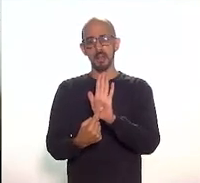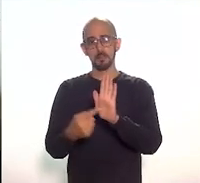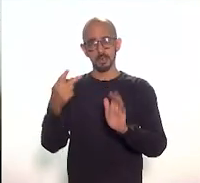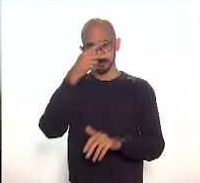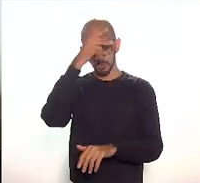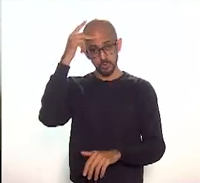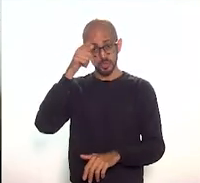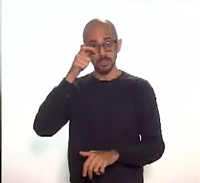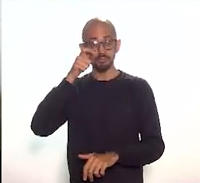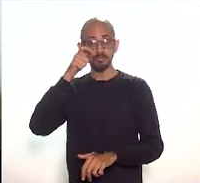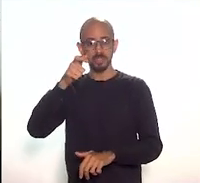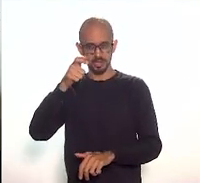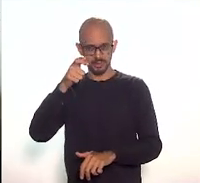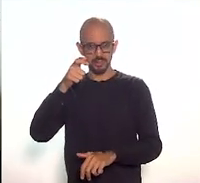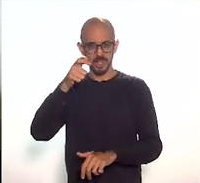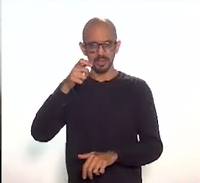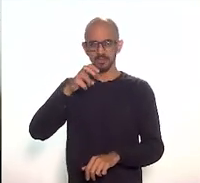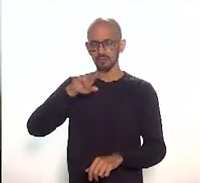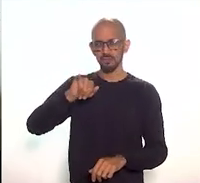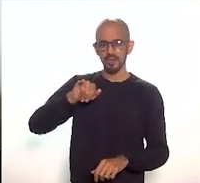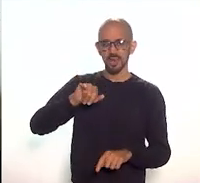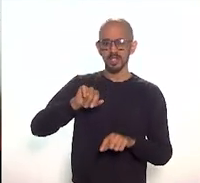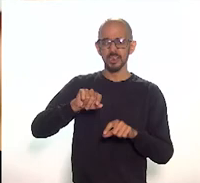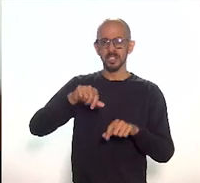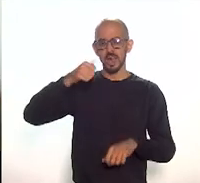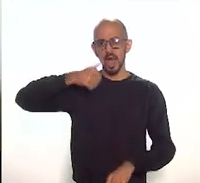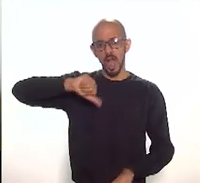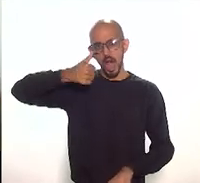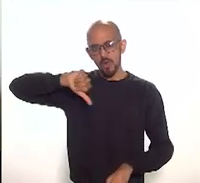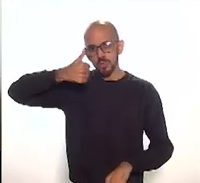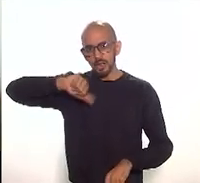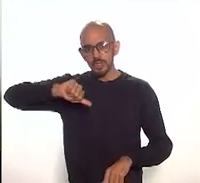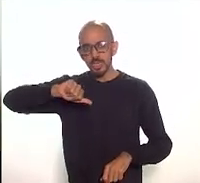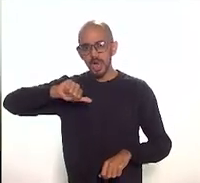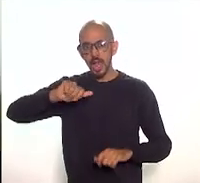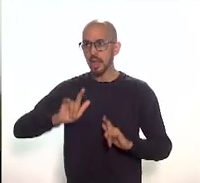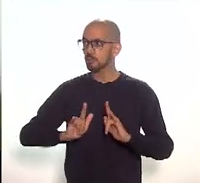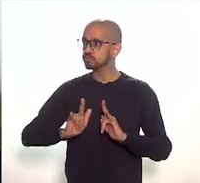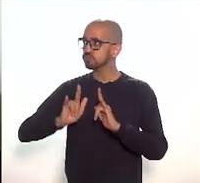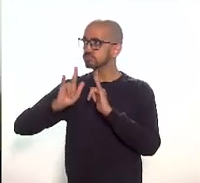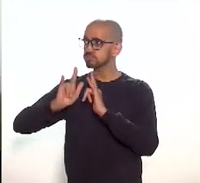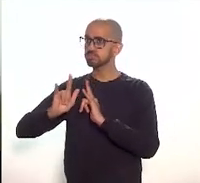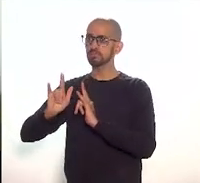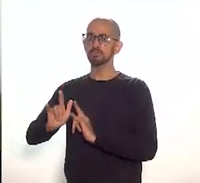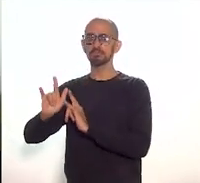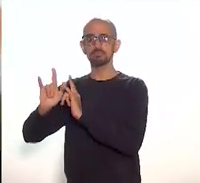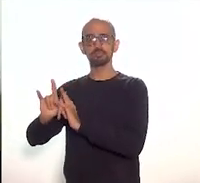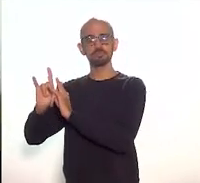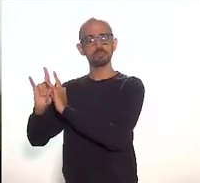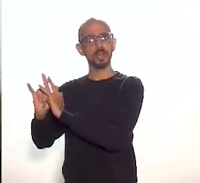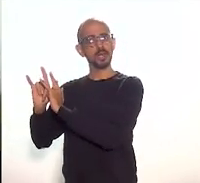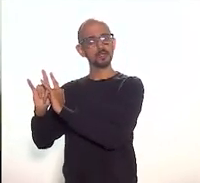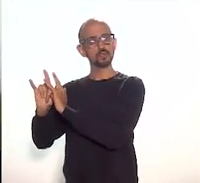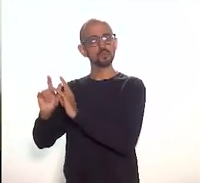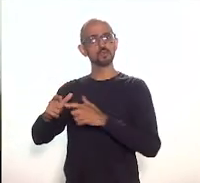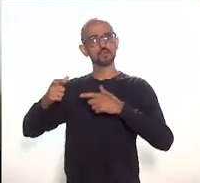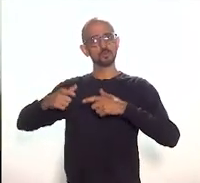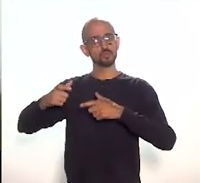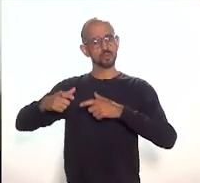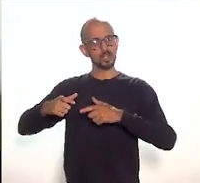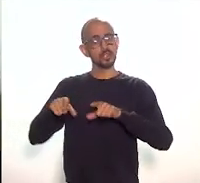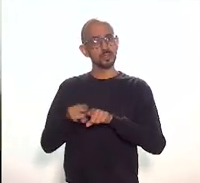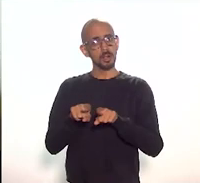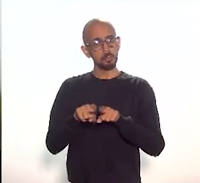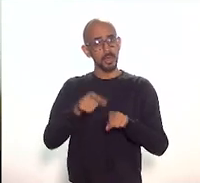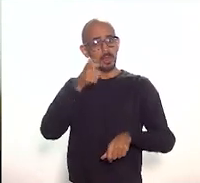barro e valorizando o seu patrimônio. Então, é de interesse das associações de moradoras,